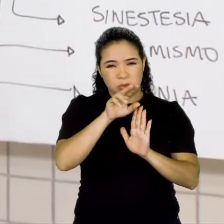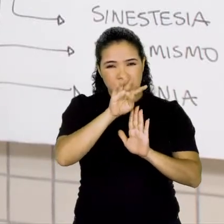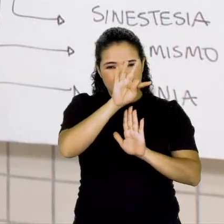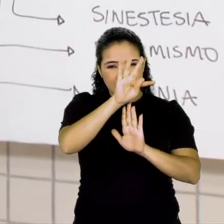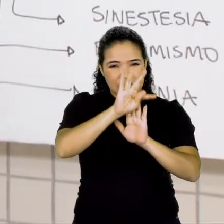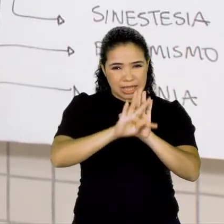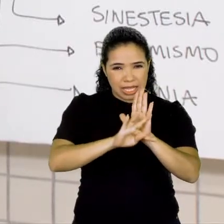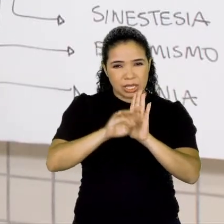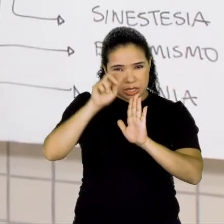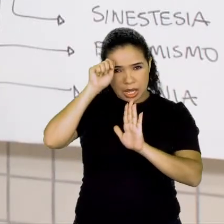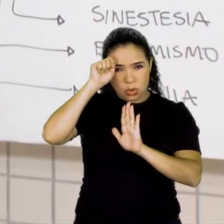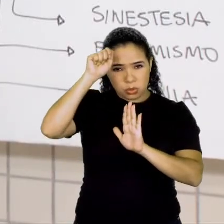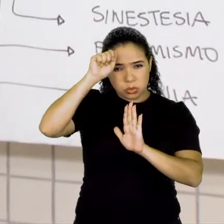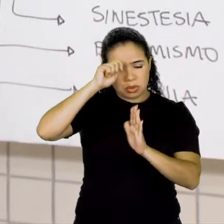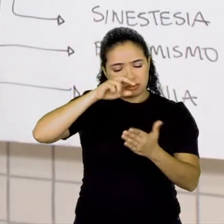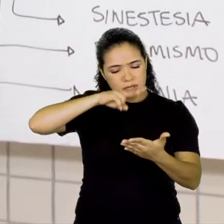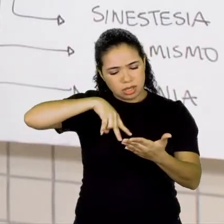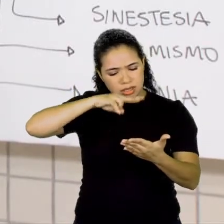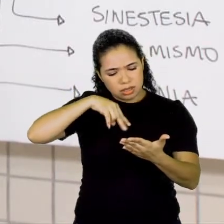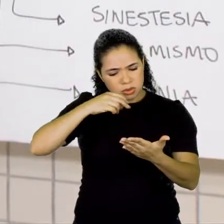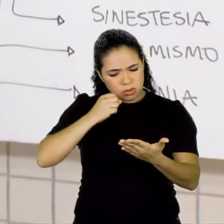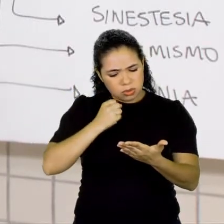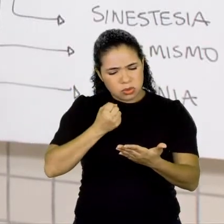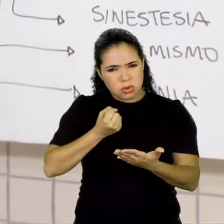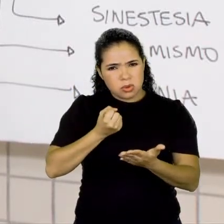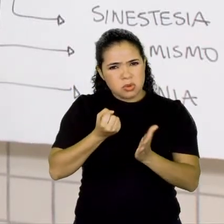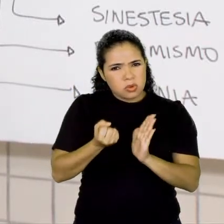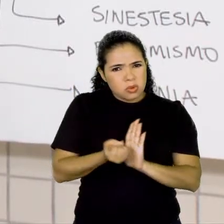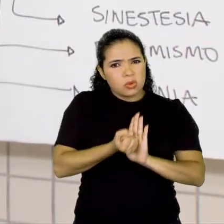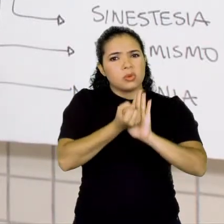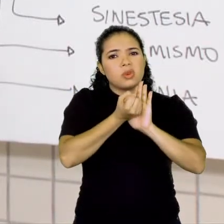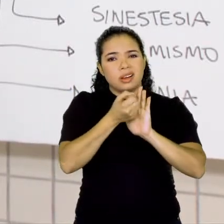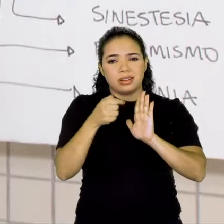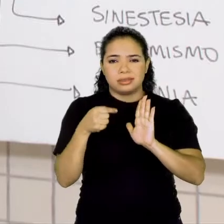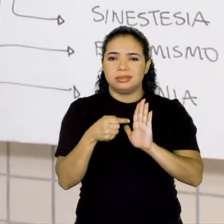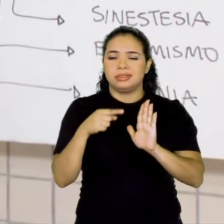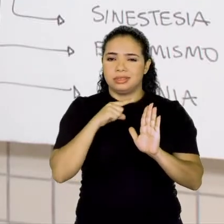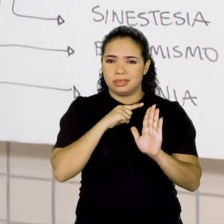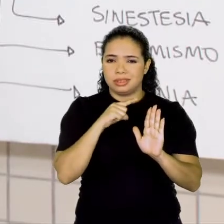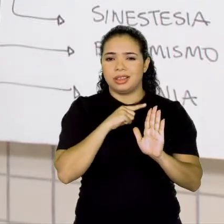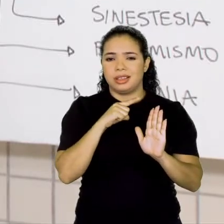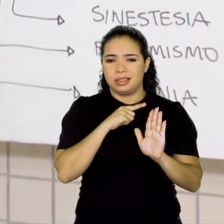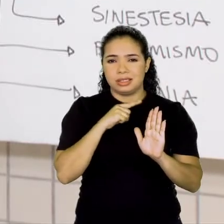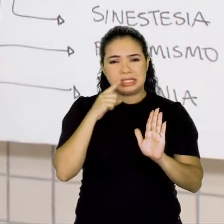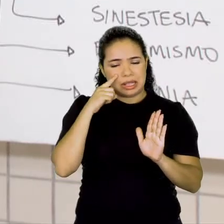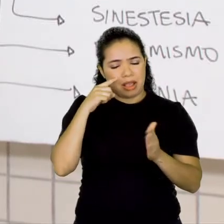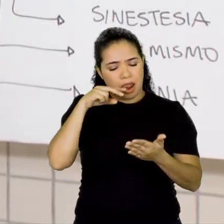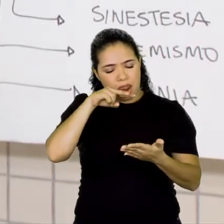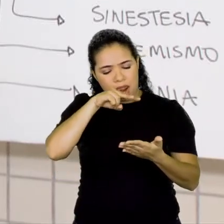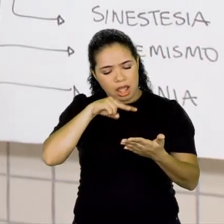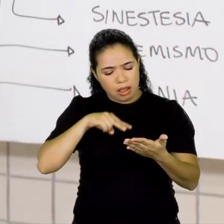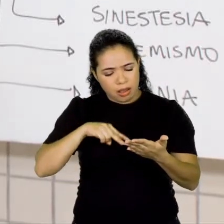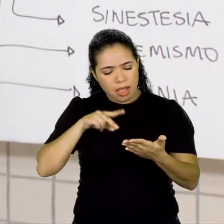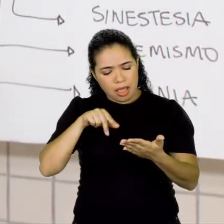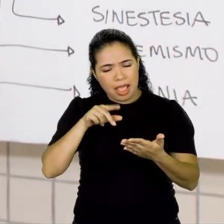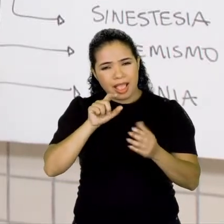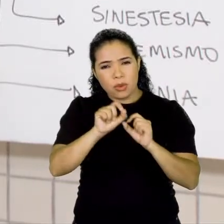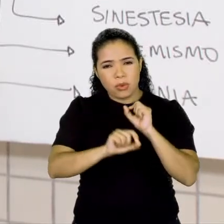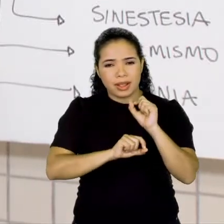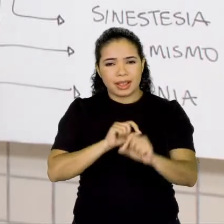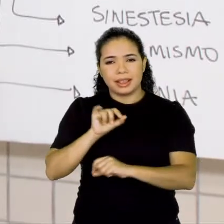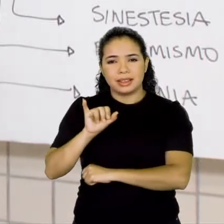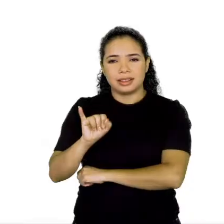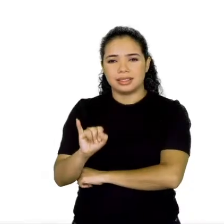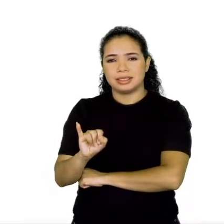Machado de Assis, tanto nesse que vocês vão ler como em outros textos que vocês vão ler no futuro, é a ironia.